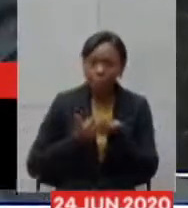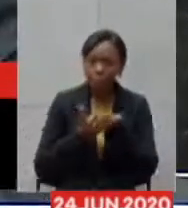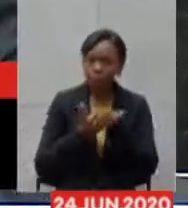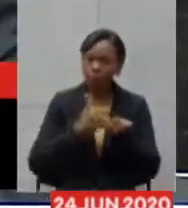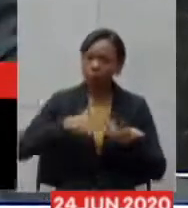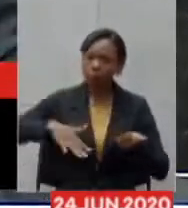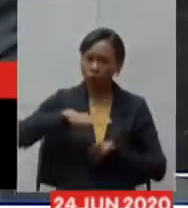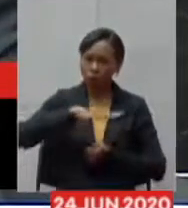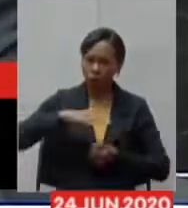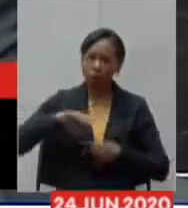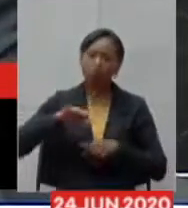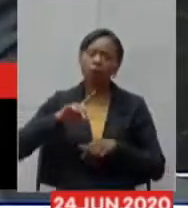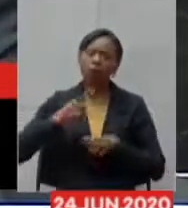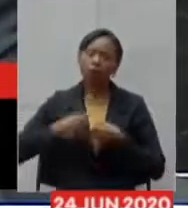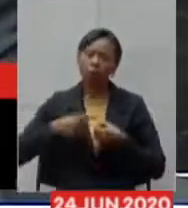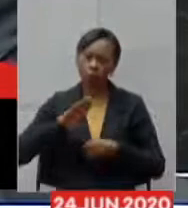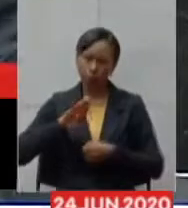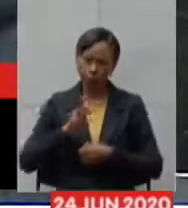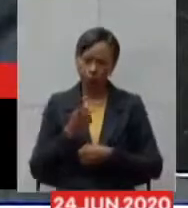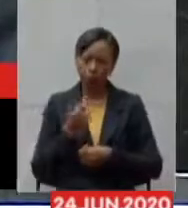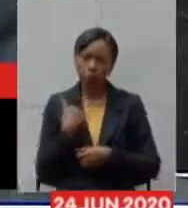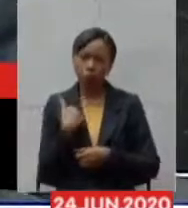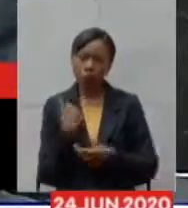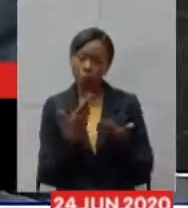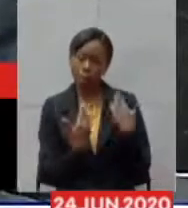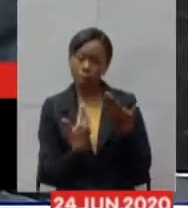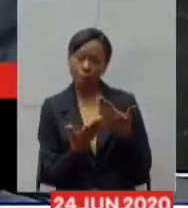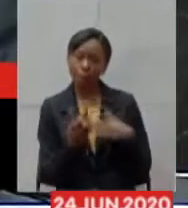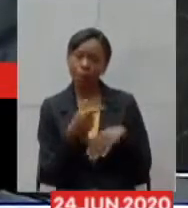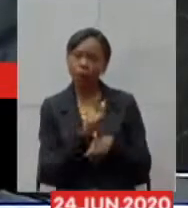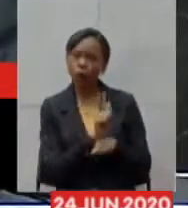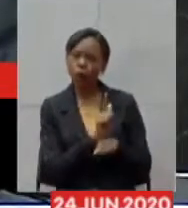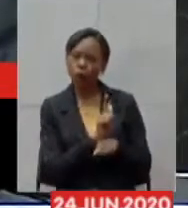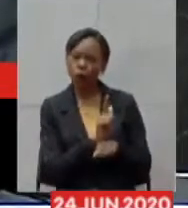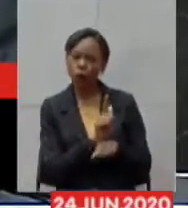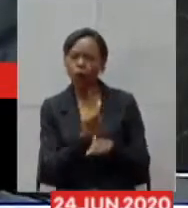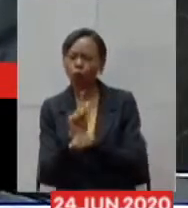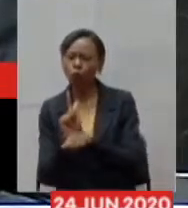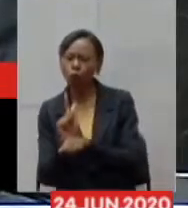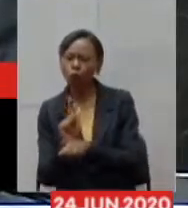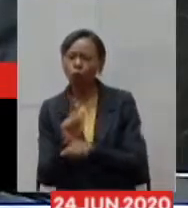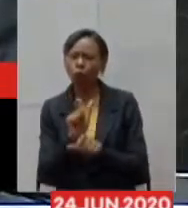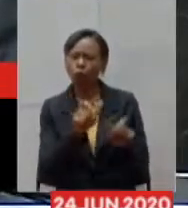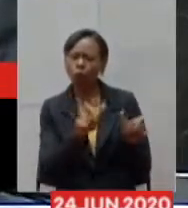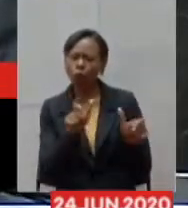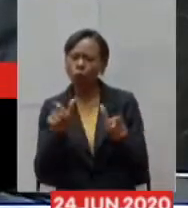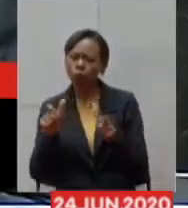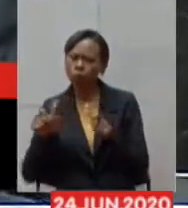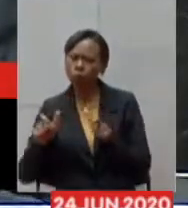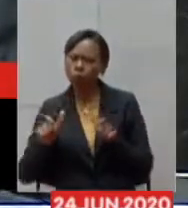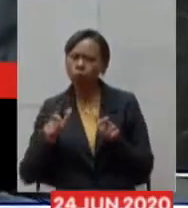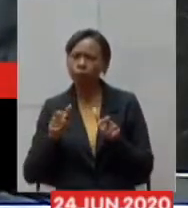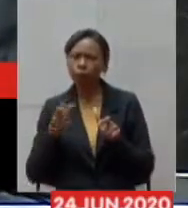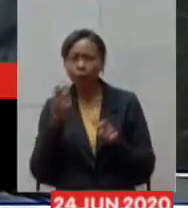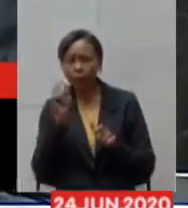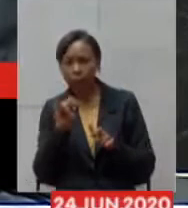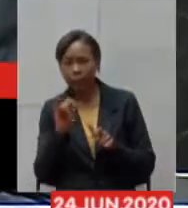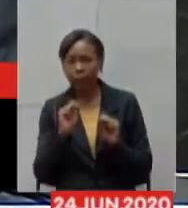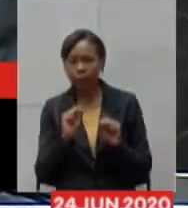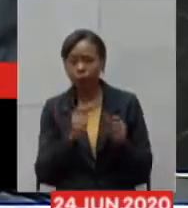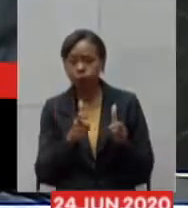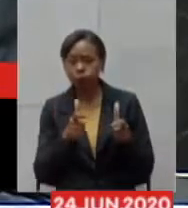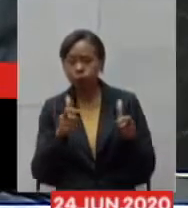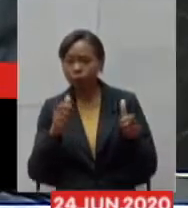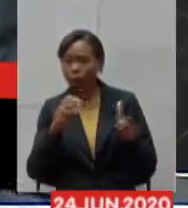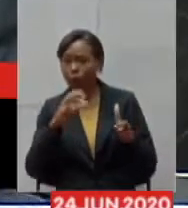conversando com gestores de cada uma das cidades que tem condição de abrir leitos de terapia intensiva e aqui eu reforço